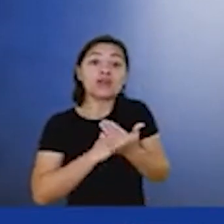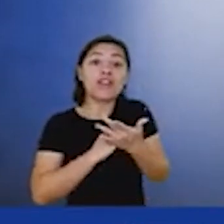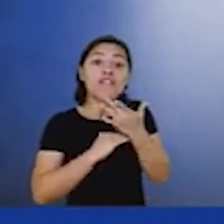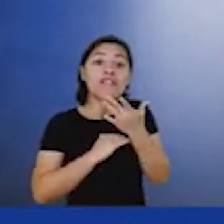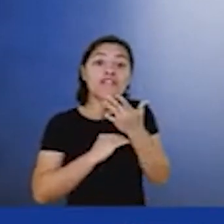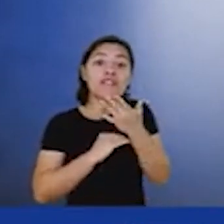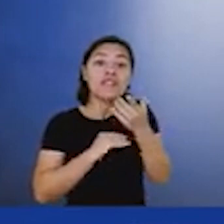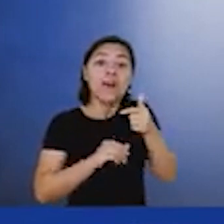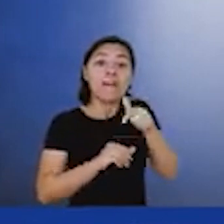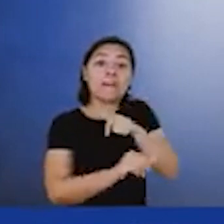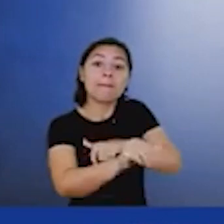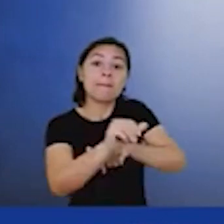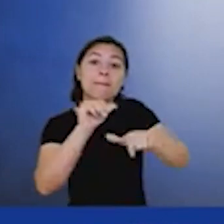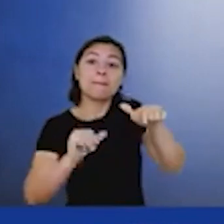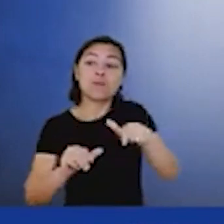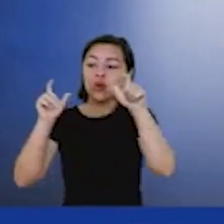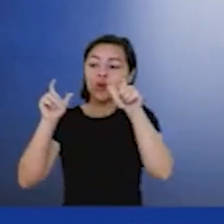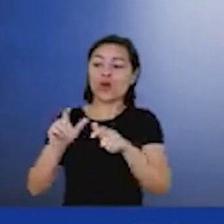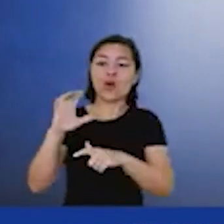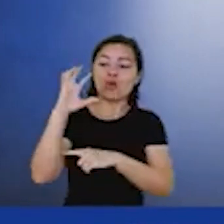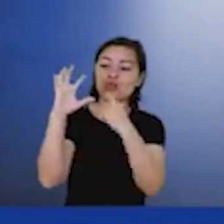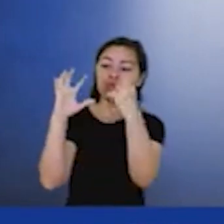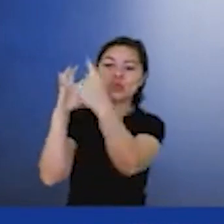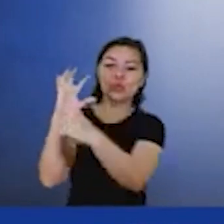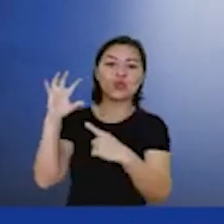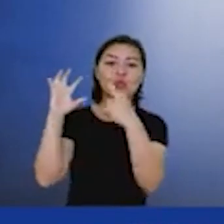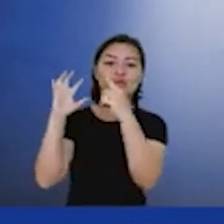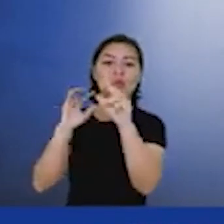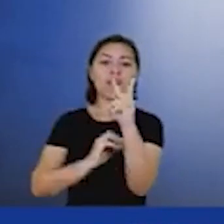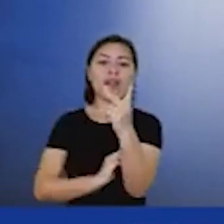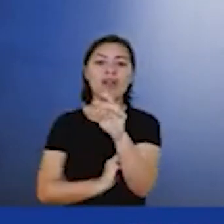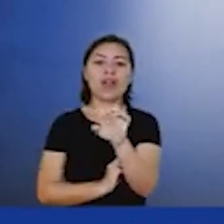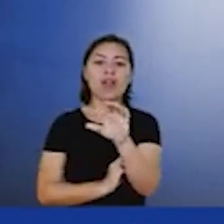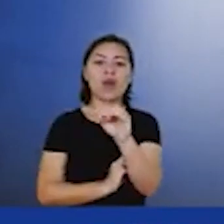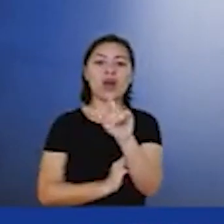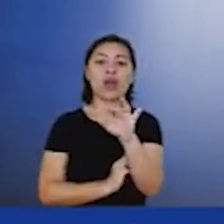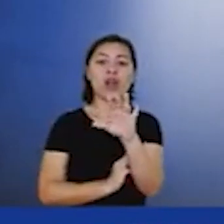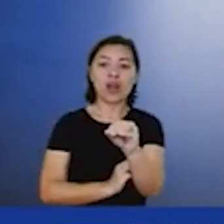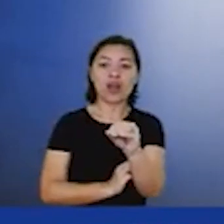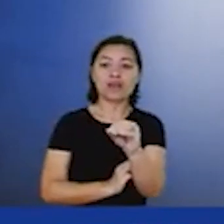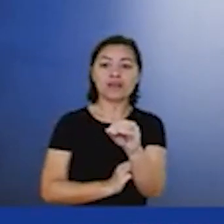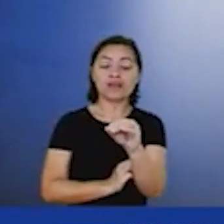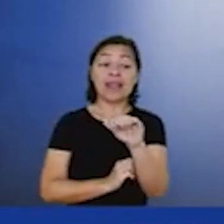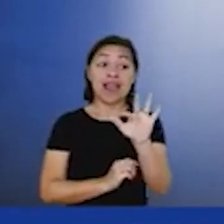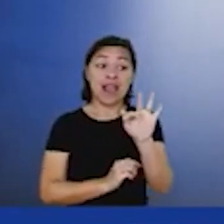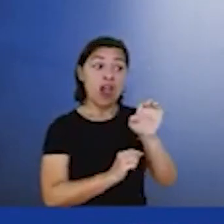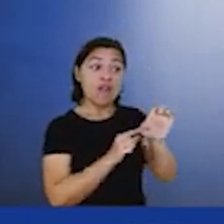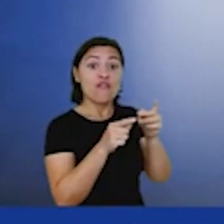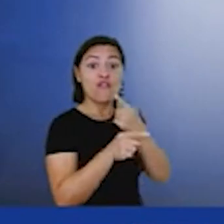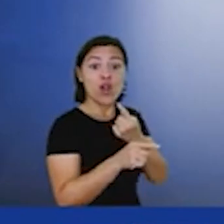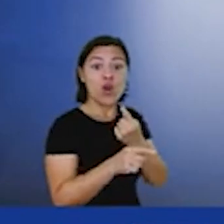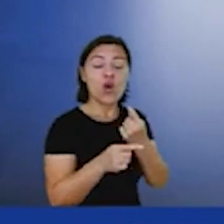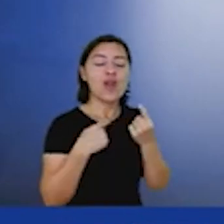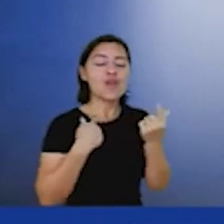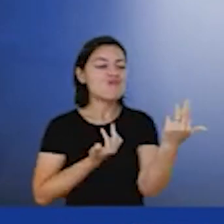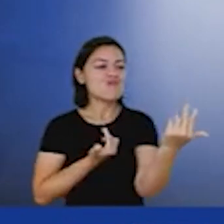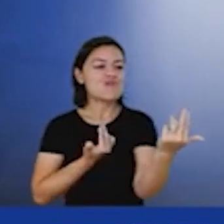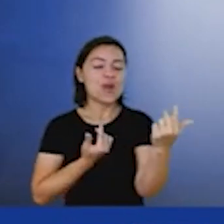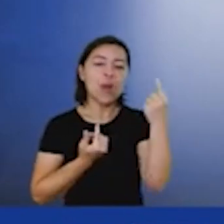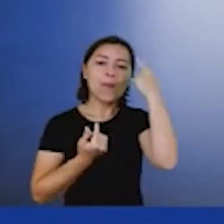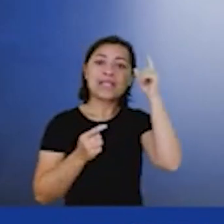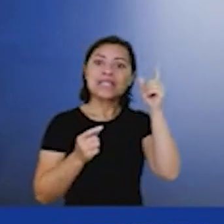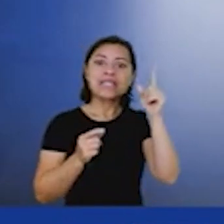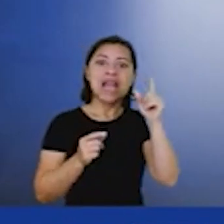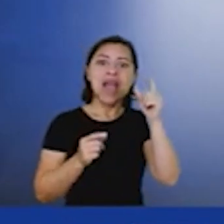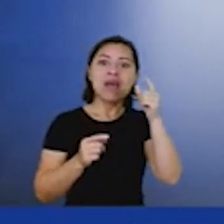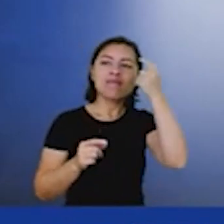eólicas offshore, né? Porque, além de tudo que a Fernanda cantuou, eu olho sempre com um pouco o viés do licenciamento